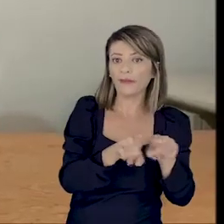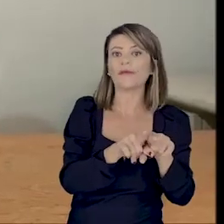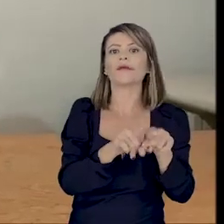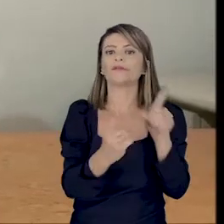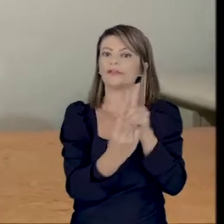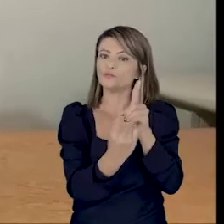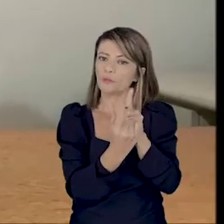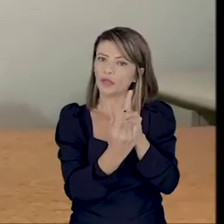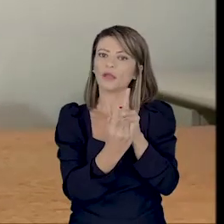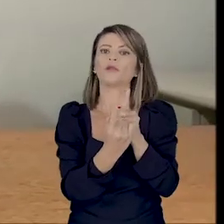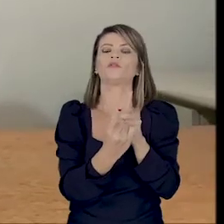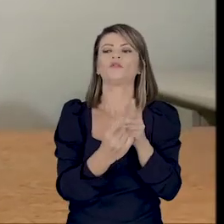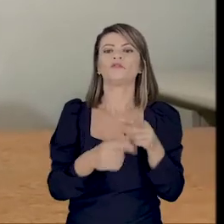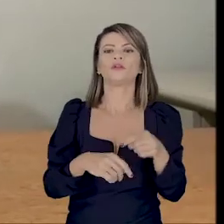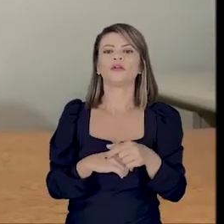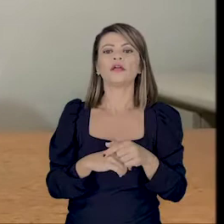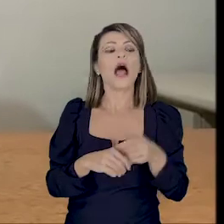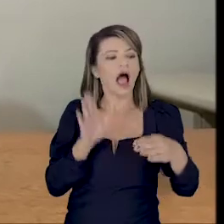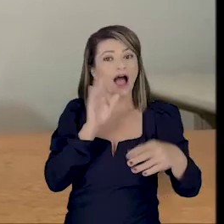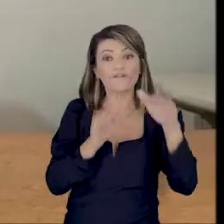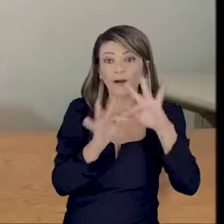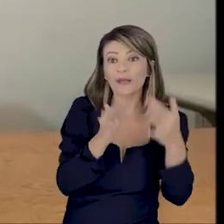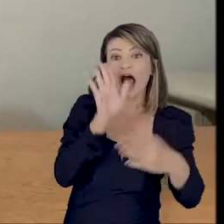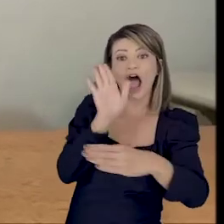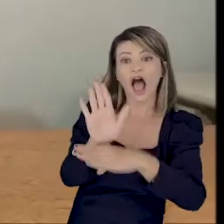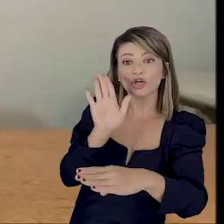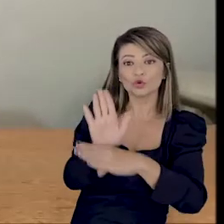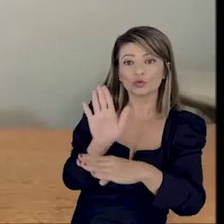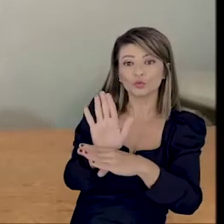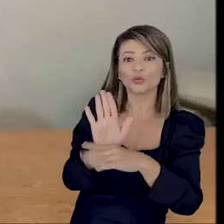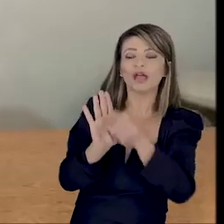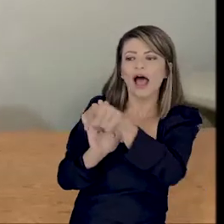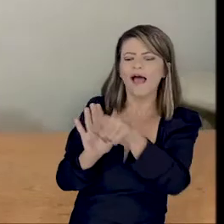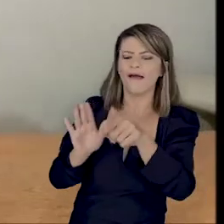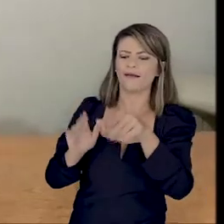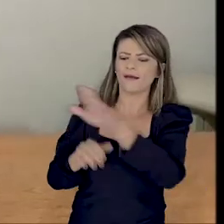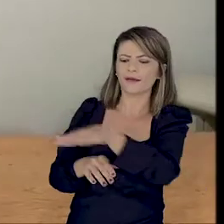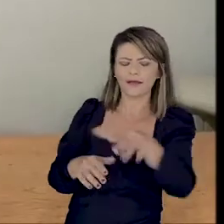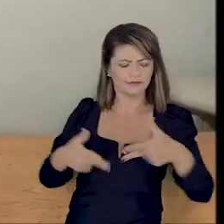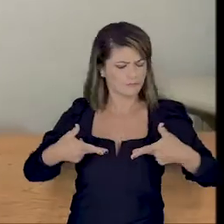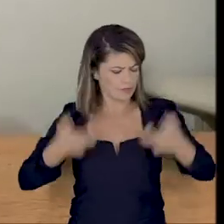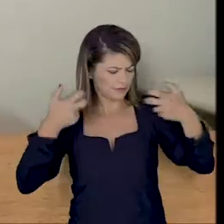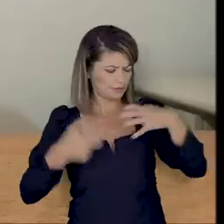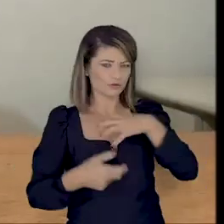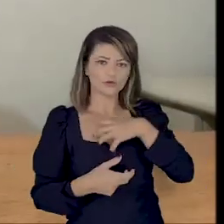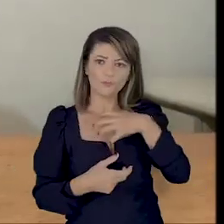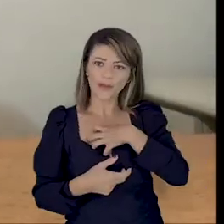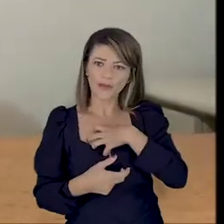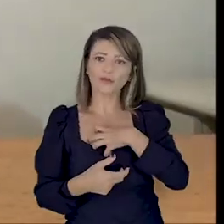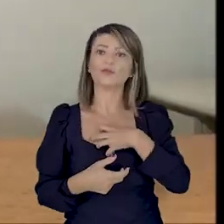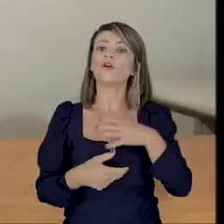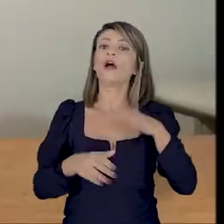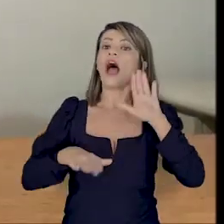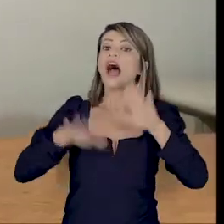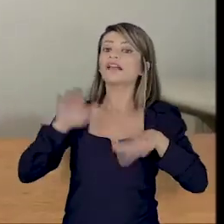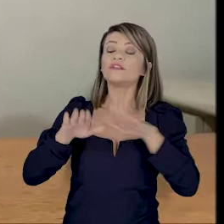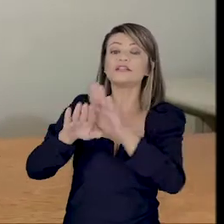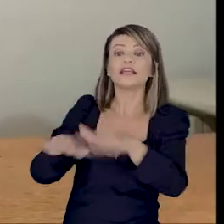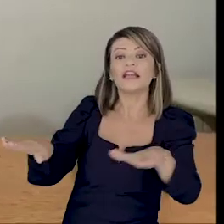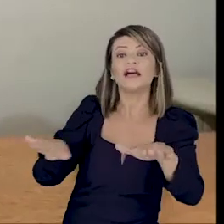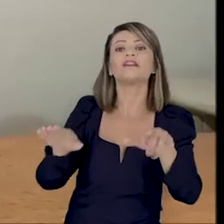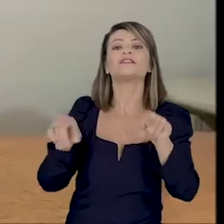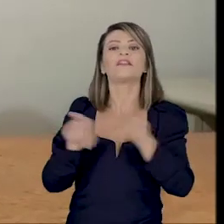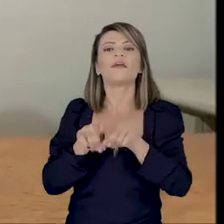atendimentos também, auxilia no reconhecimento dos sentimentos. Muitas vezes